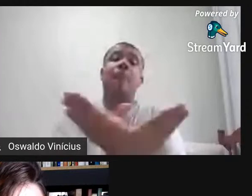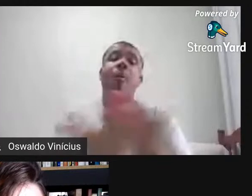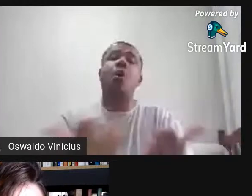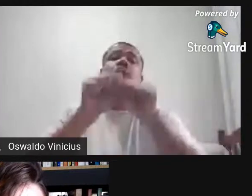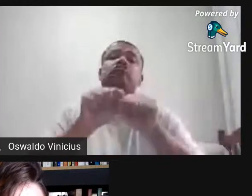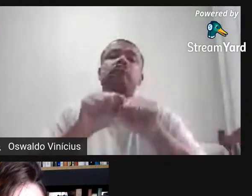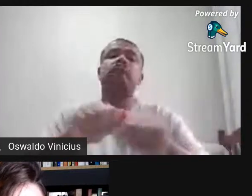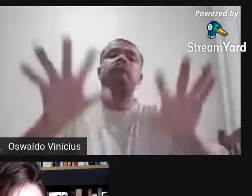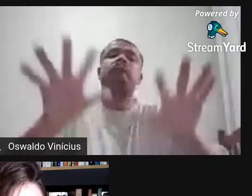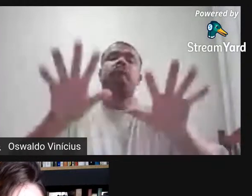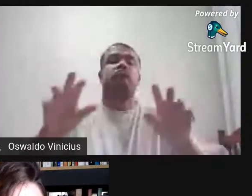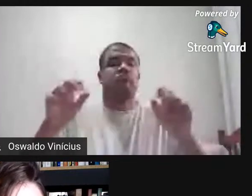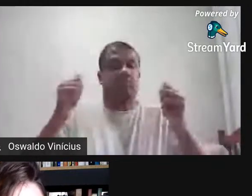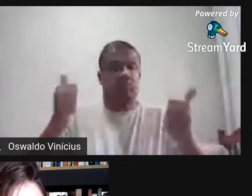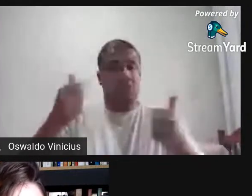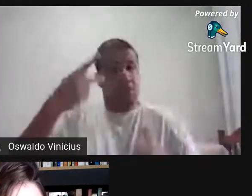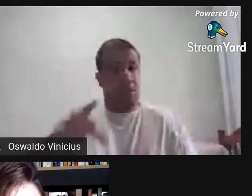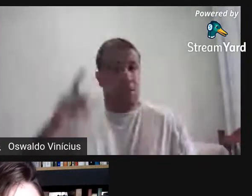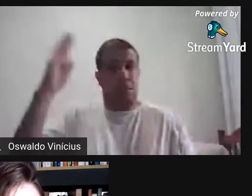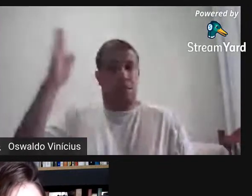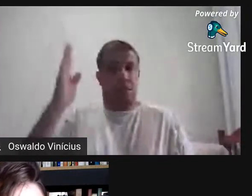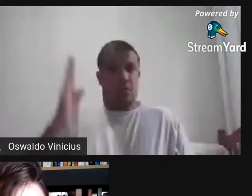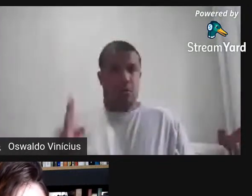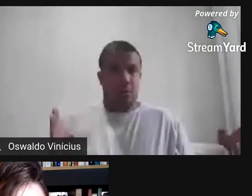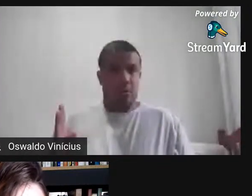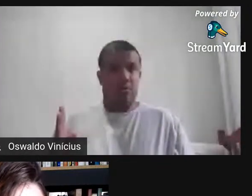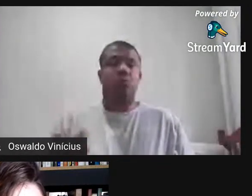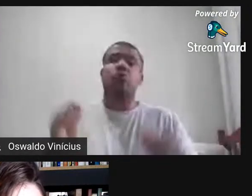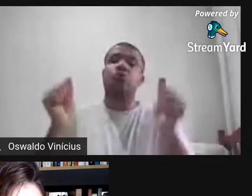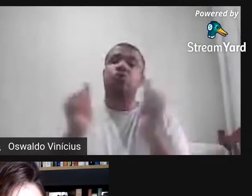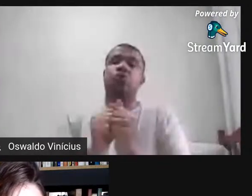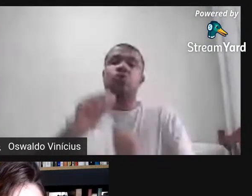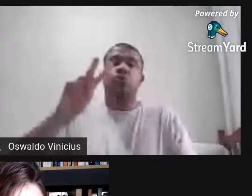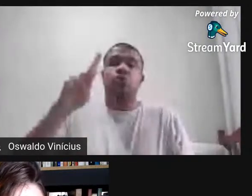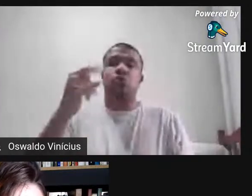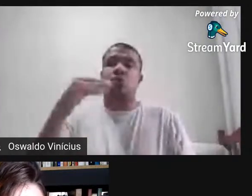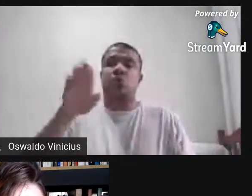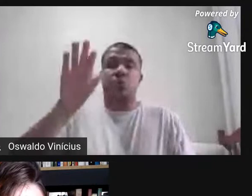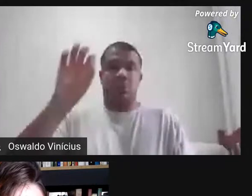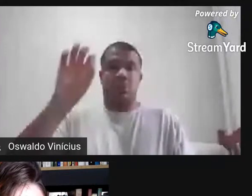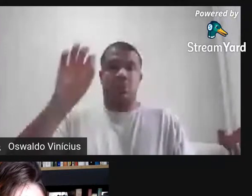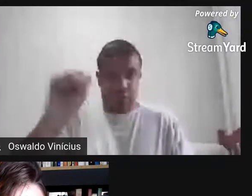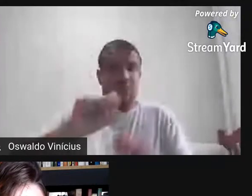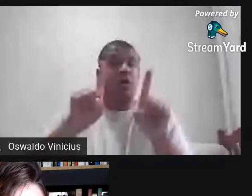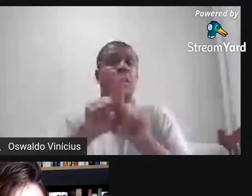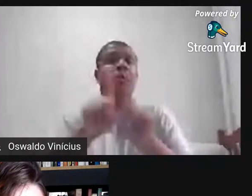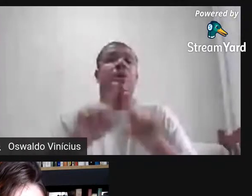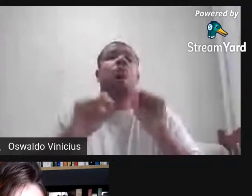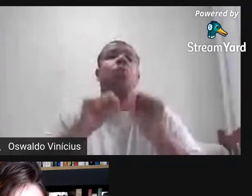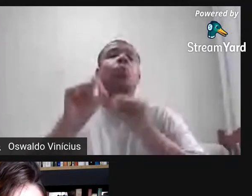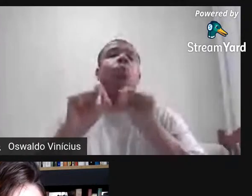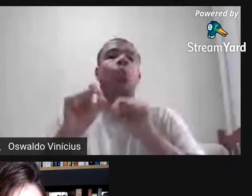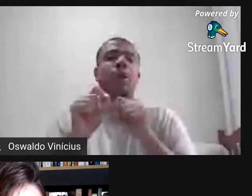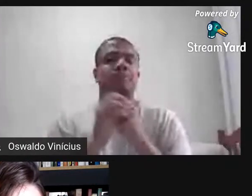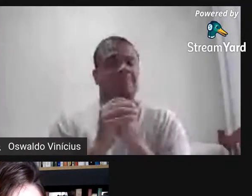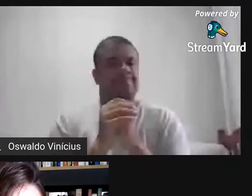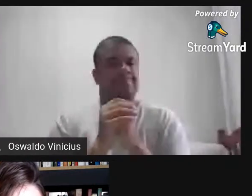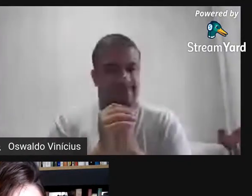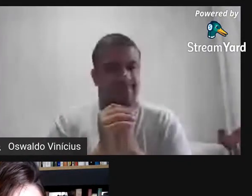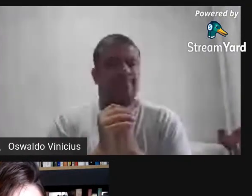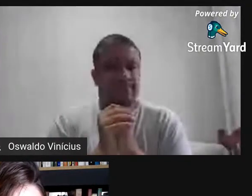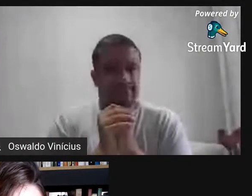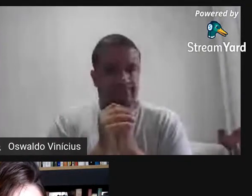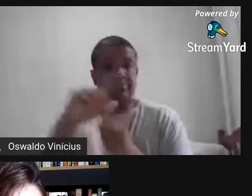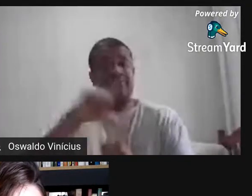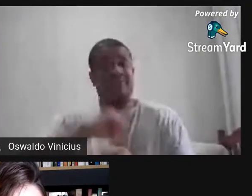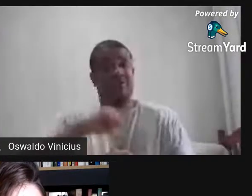intermedialidade, né, aqui no Brasil, aí junto com a Thais, nessa difusão. E, assim, a gente está tratando